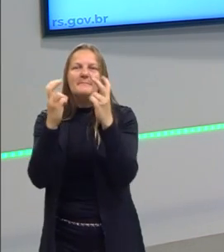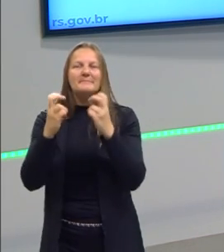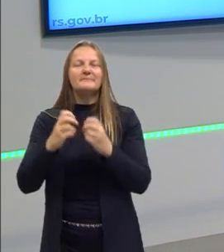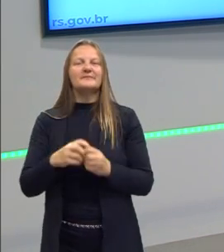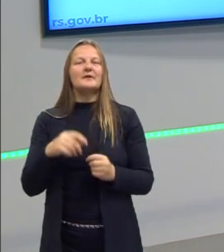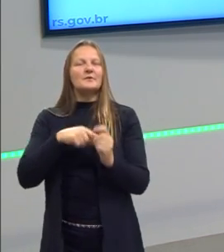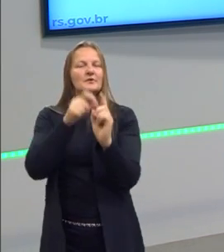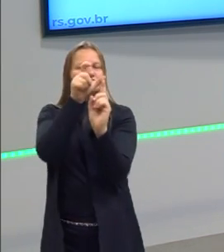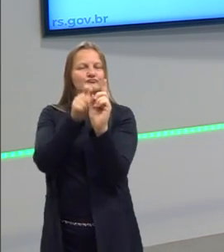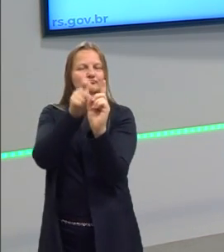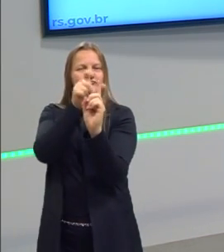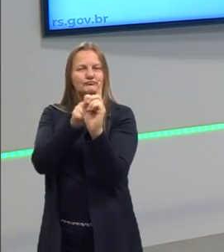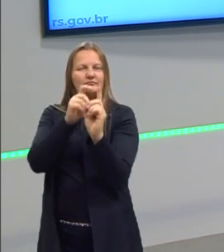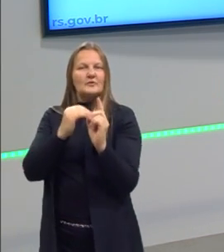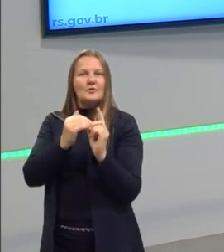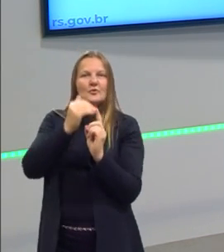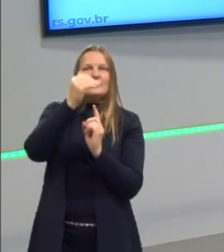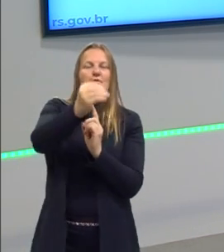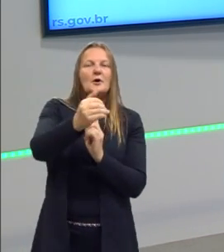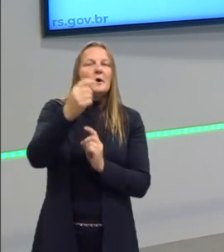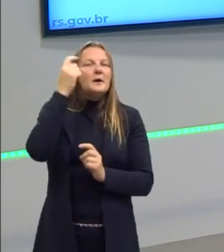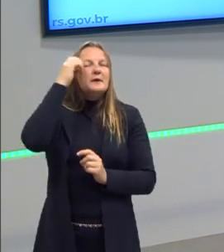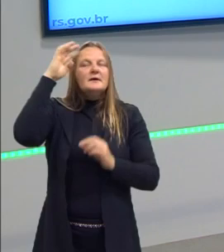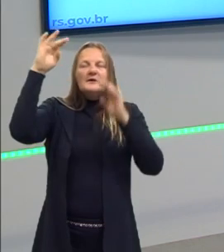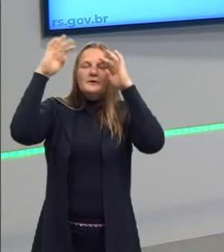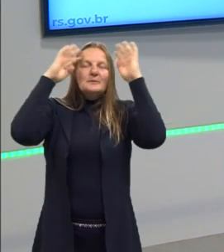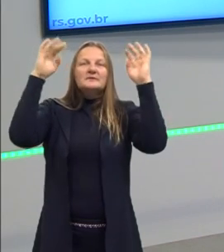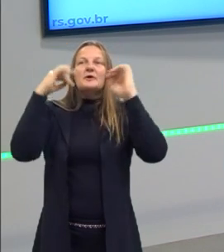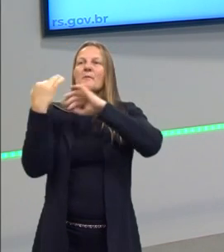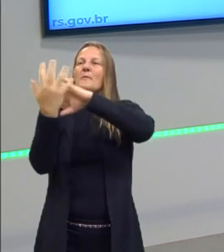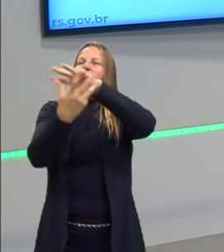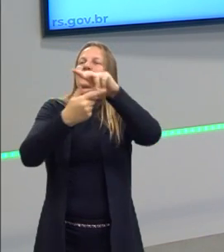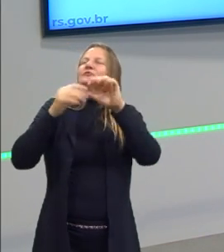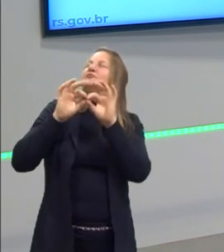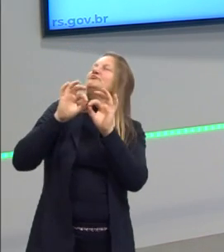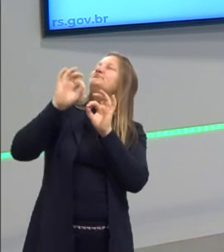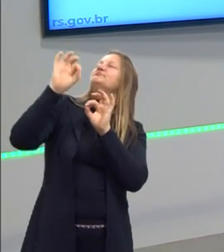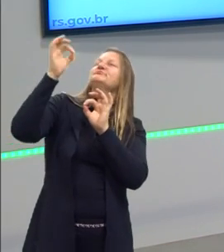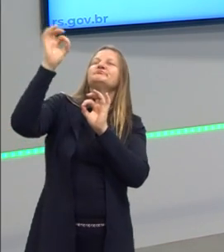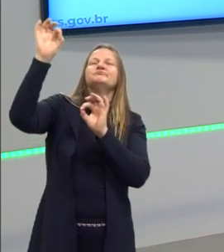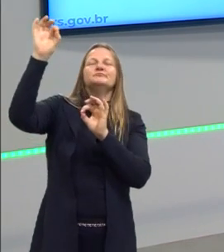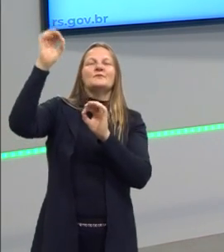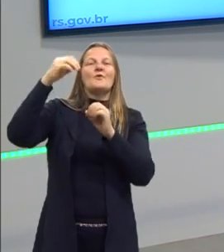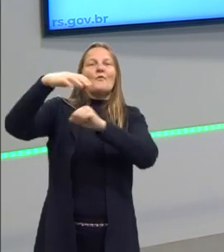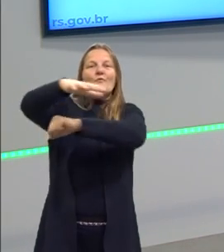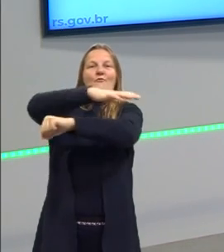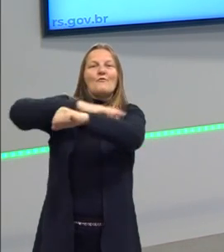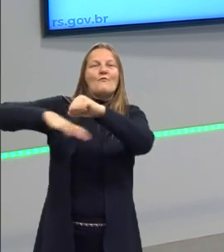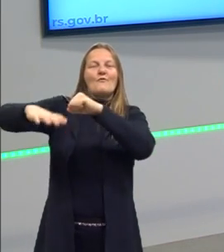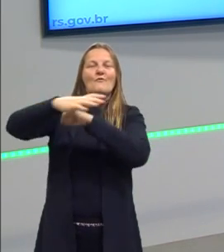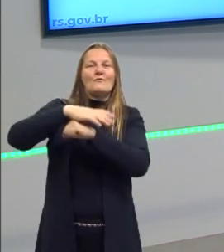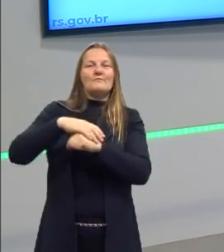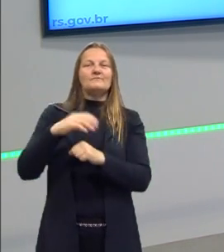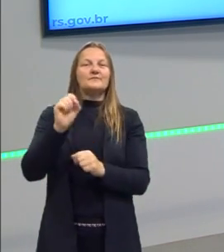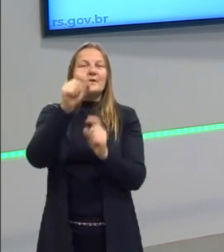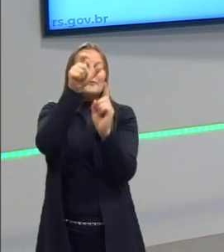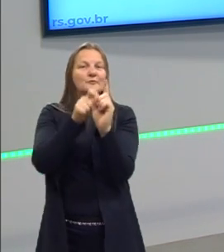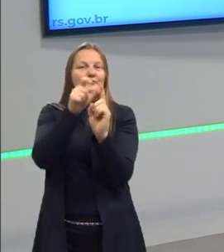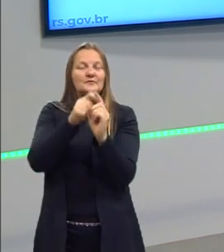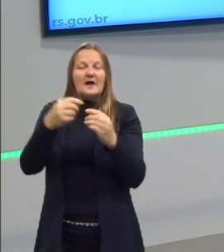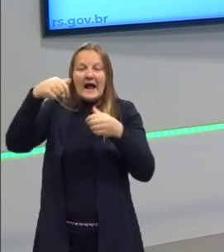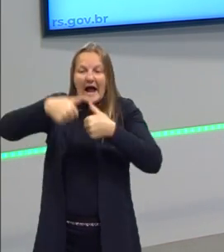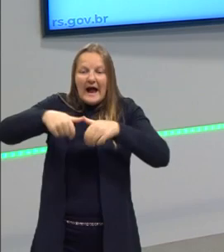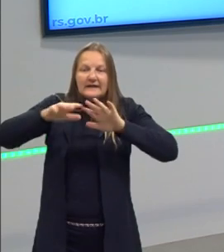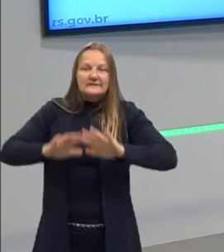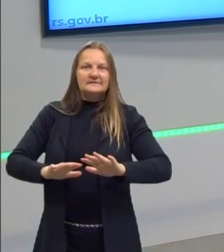nós já imaginamos um outro mundo, em outro espaço, digamos assim. Não pensar metafisicamente no próprio